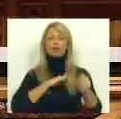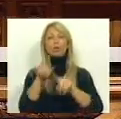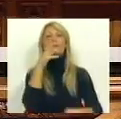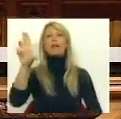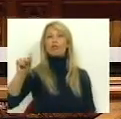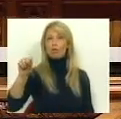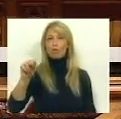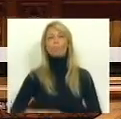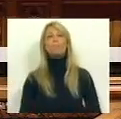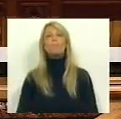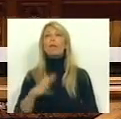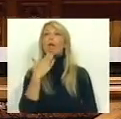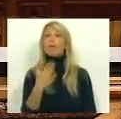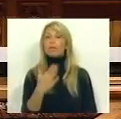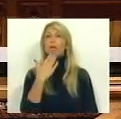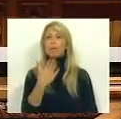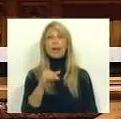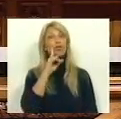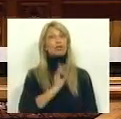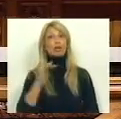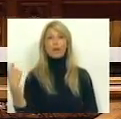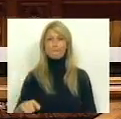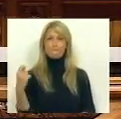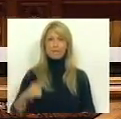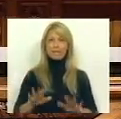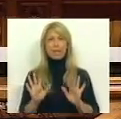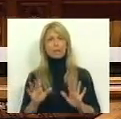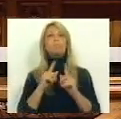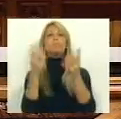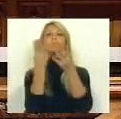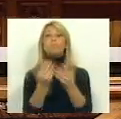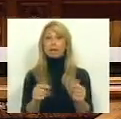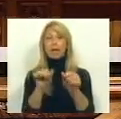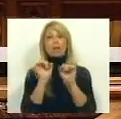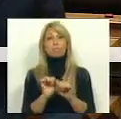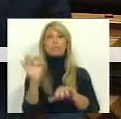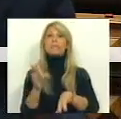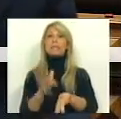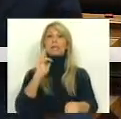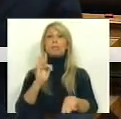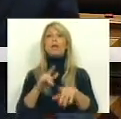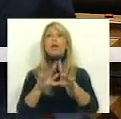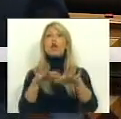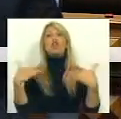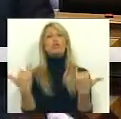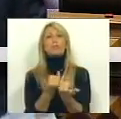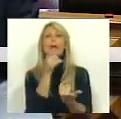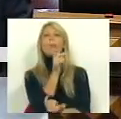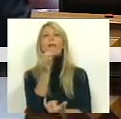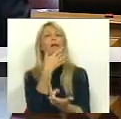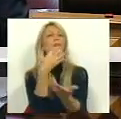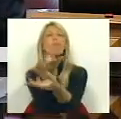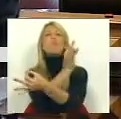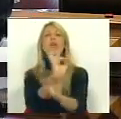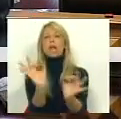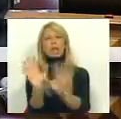Obrigado, Sra. Presidente. Vamos nos deixar nesta matéria da sensibilidade social de palavras bonitas e vamos